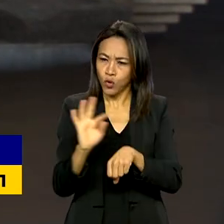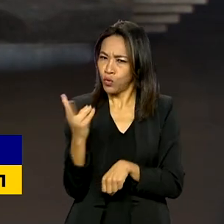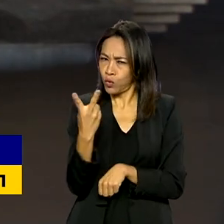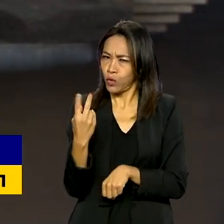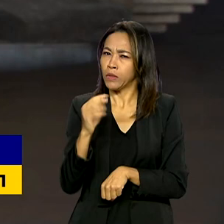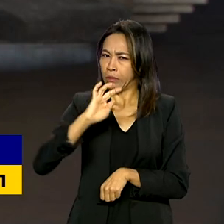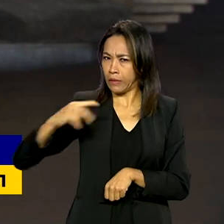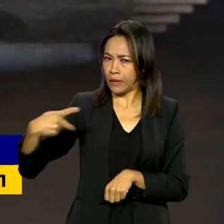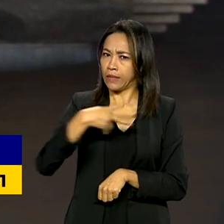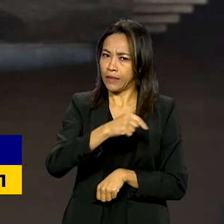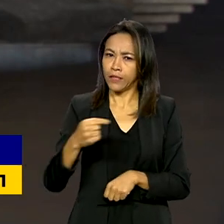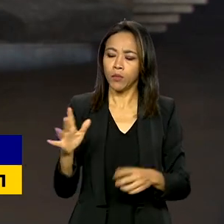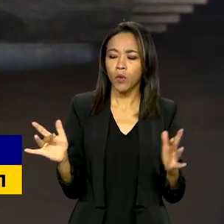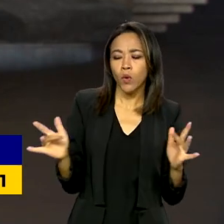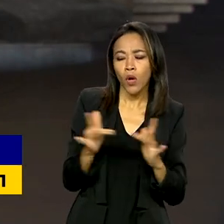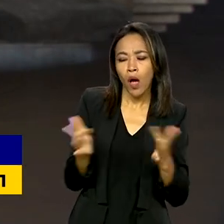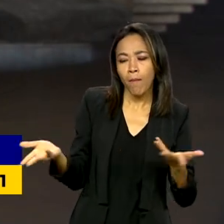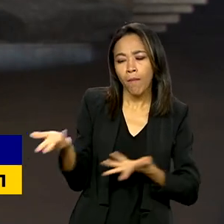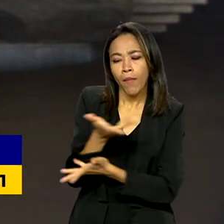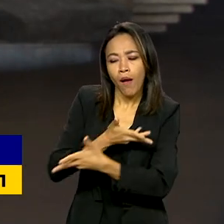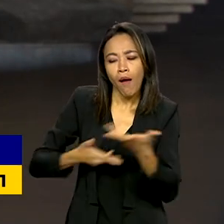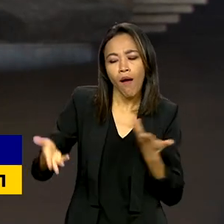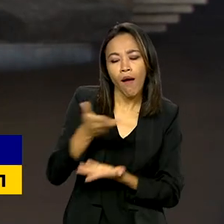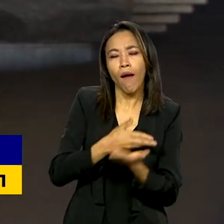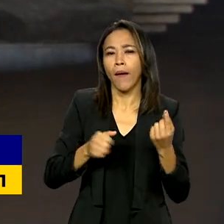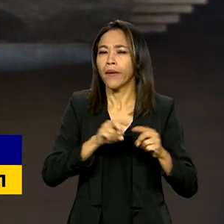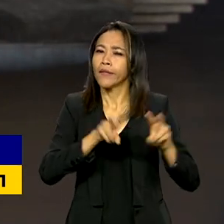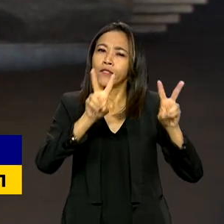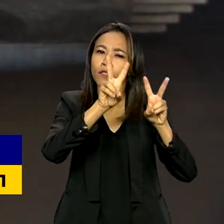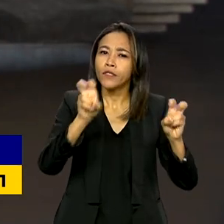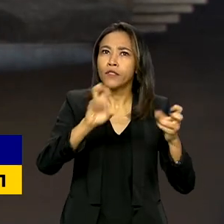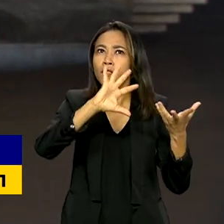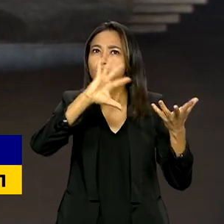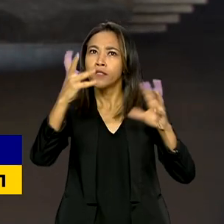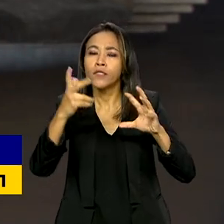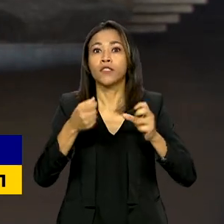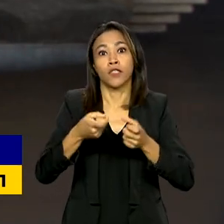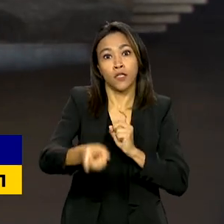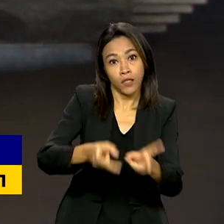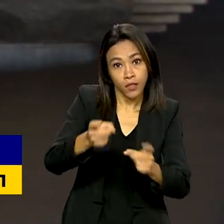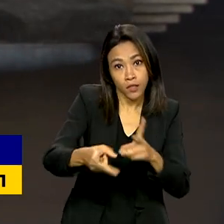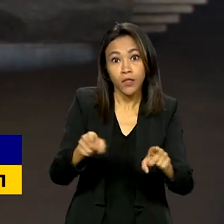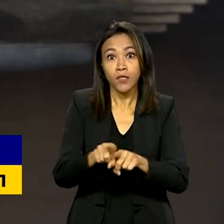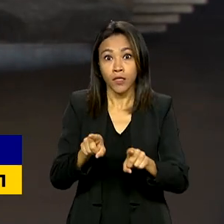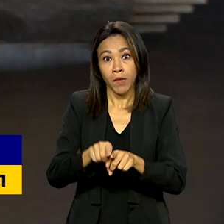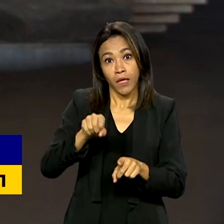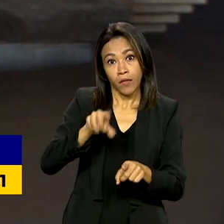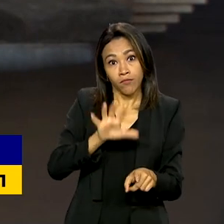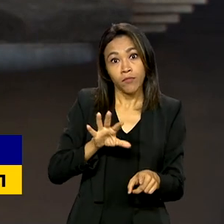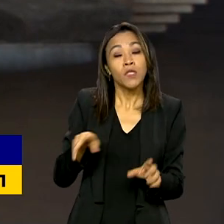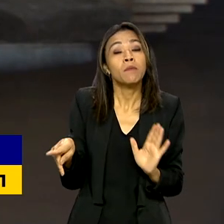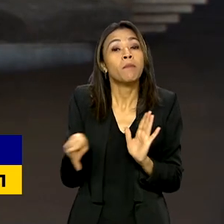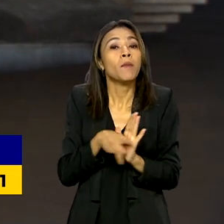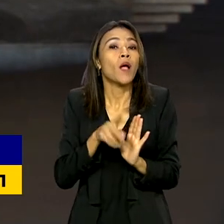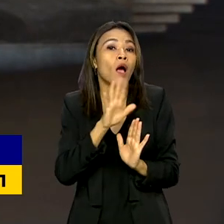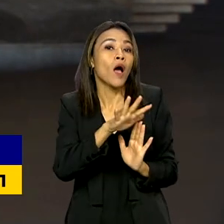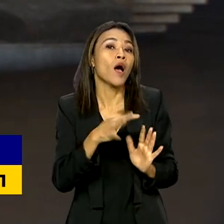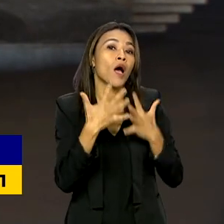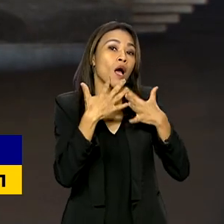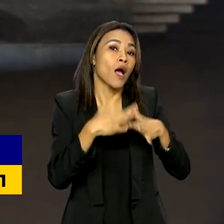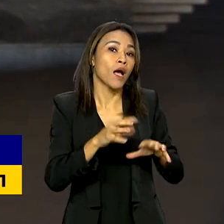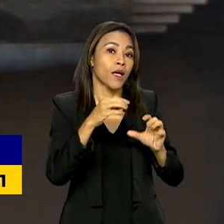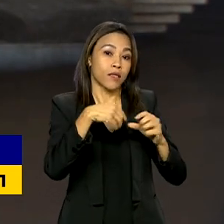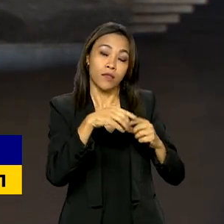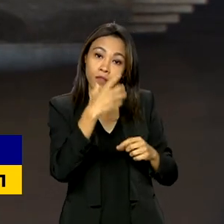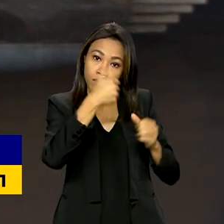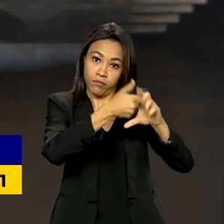sobre as relações entre Brasil e União Europeia, meio ambiente, clima, comércio e questões regionais. A visita do presidente da Finlândia